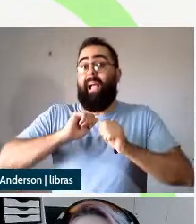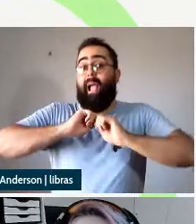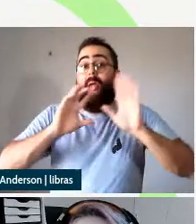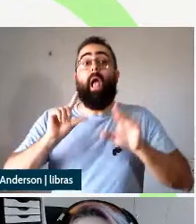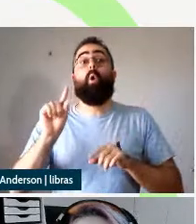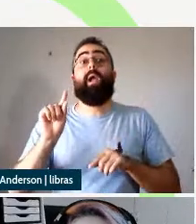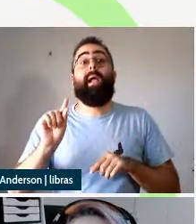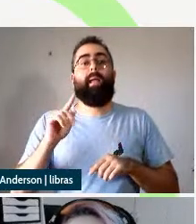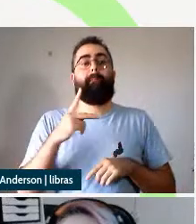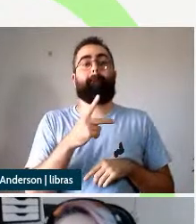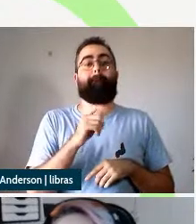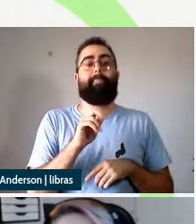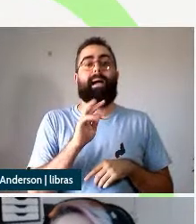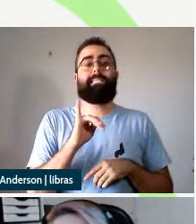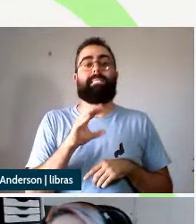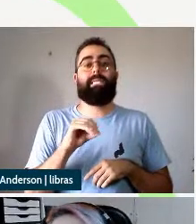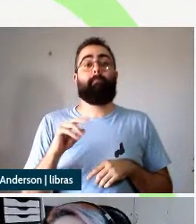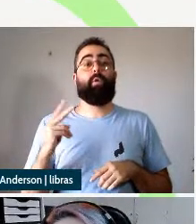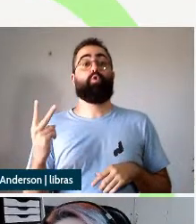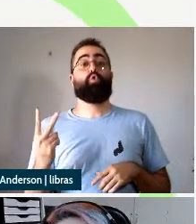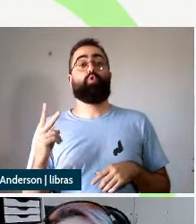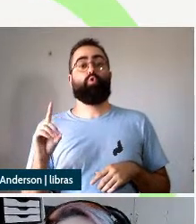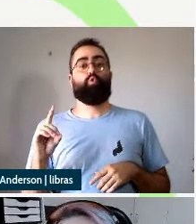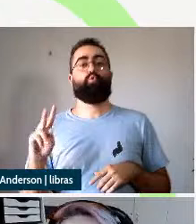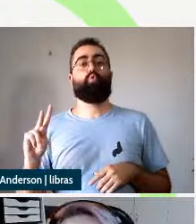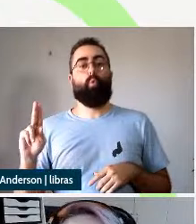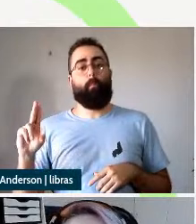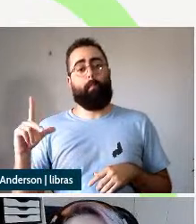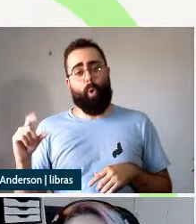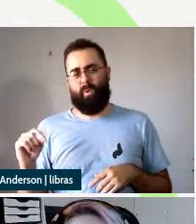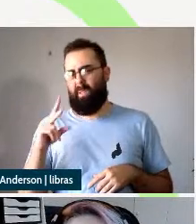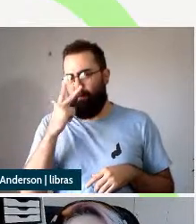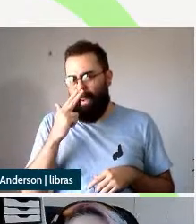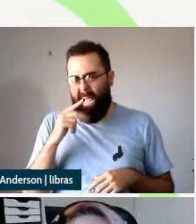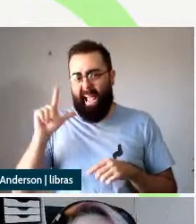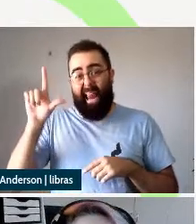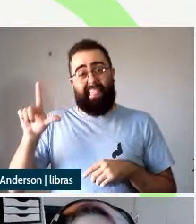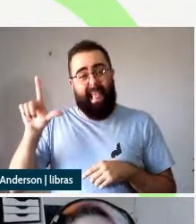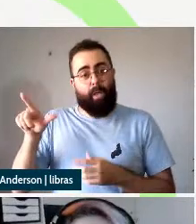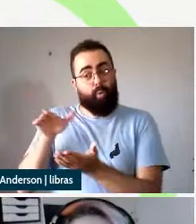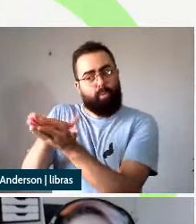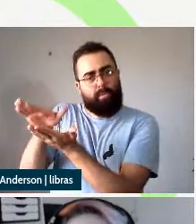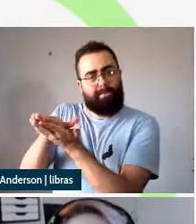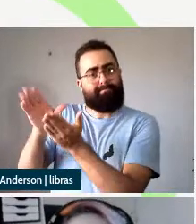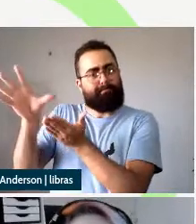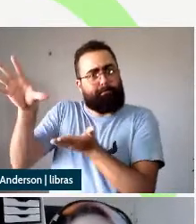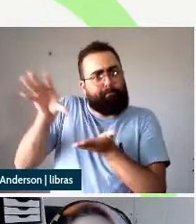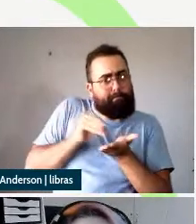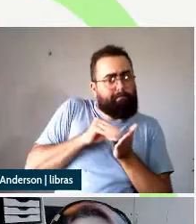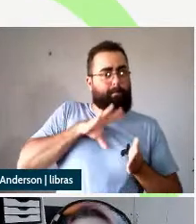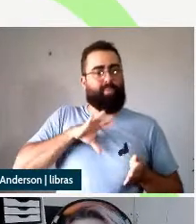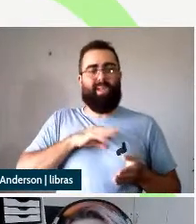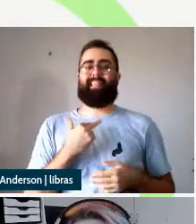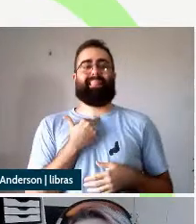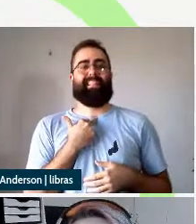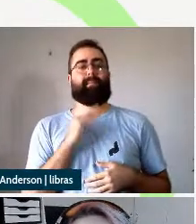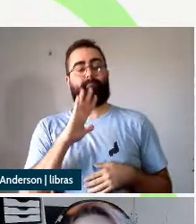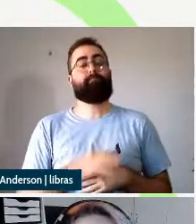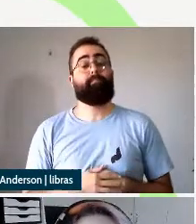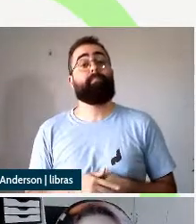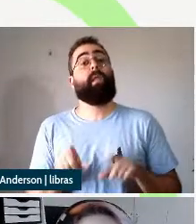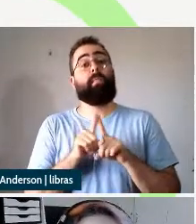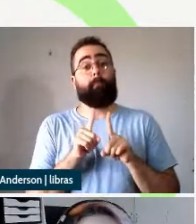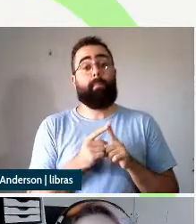não tem um funcionamento muito adequado ainda sobre a tripartição a gente tem uma proposta do EMBIC